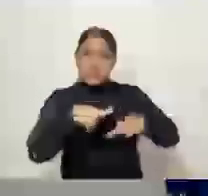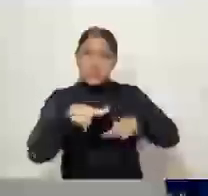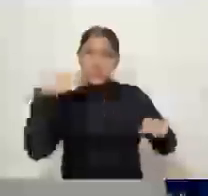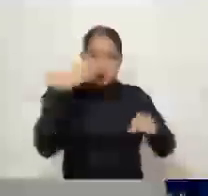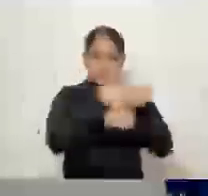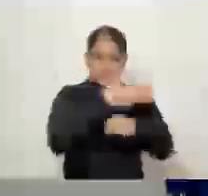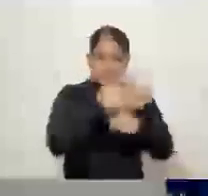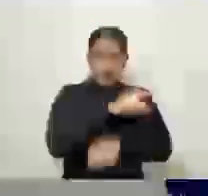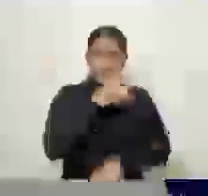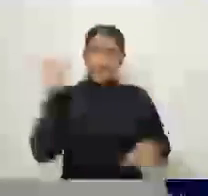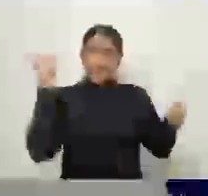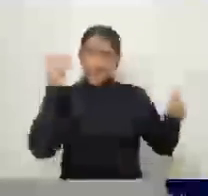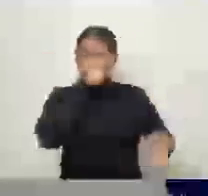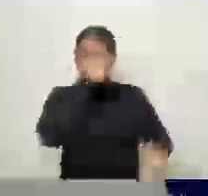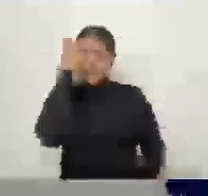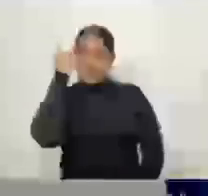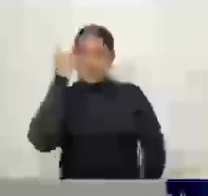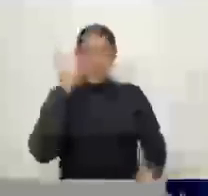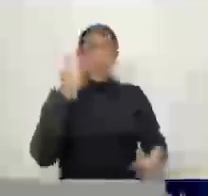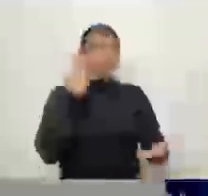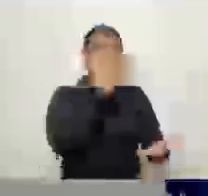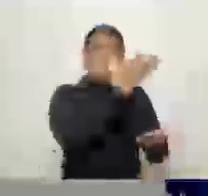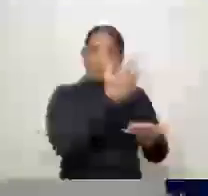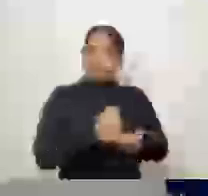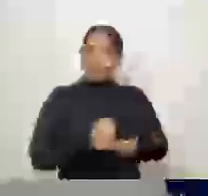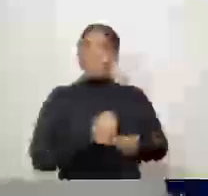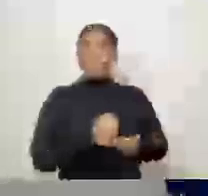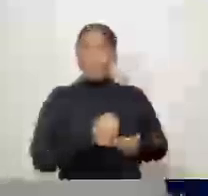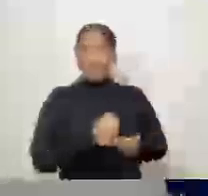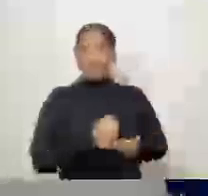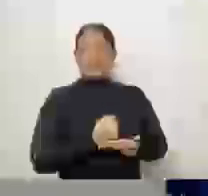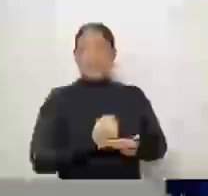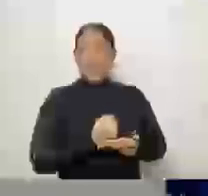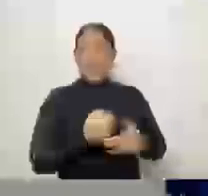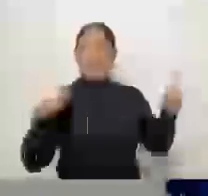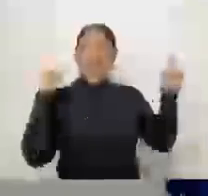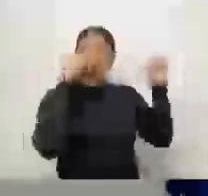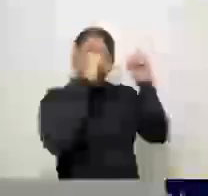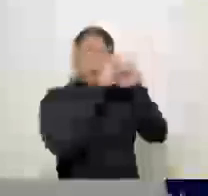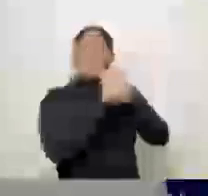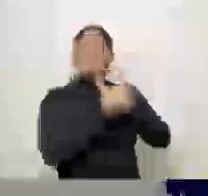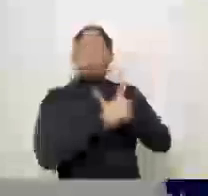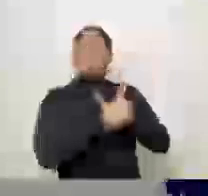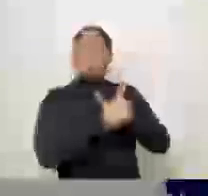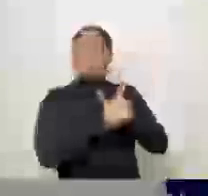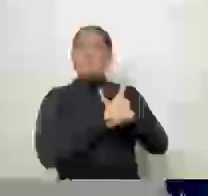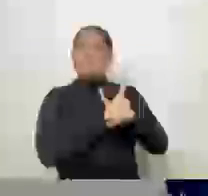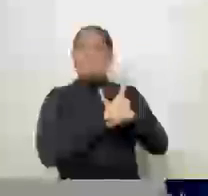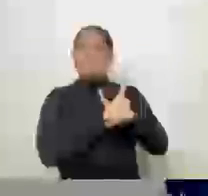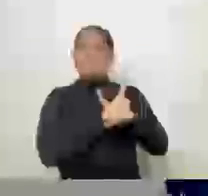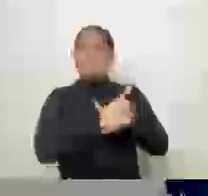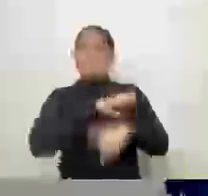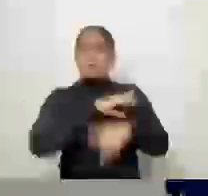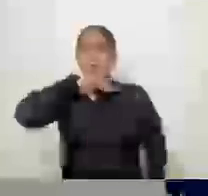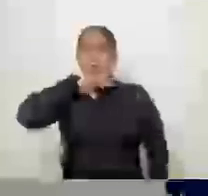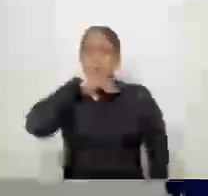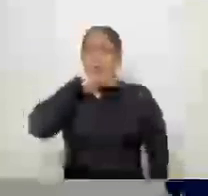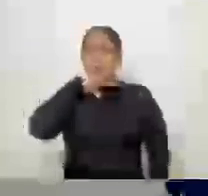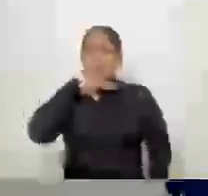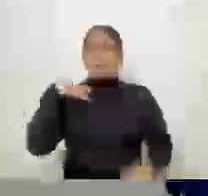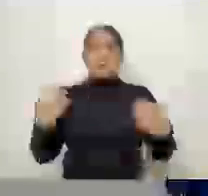vereador João, quando tem uma baguncinha ainda é porque eles tiveram que arrastar uma prateleira para botar um balde d'água para apurar a goteira.